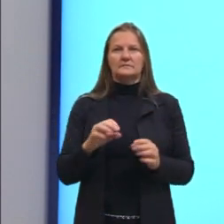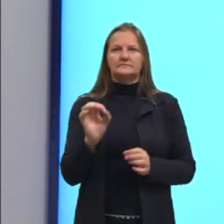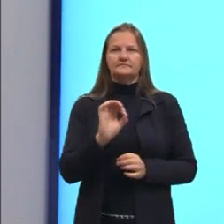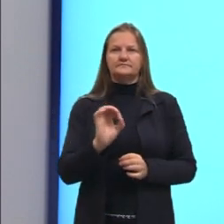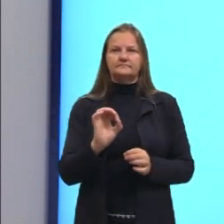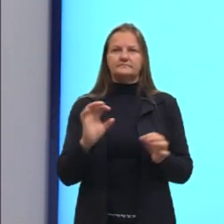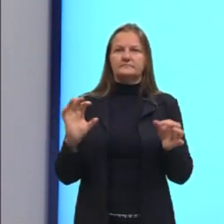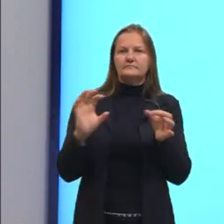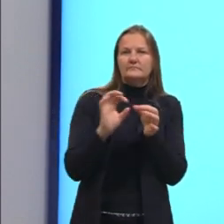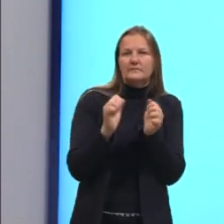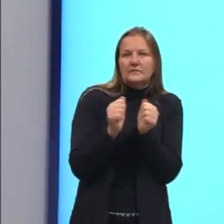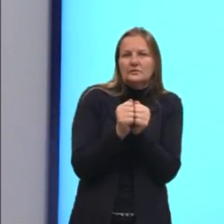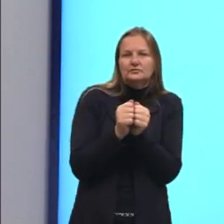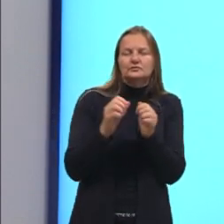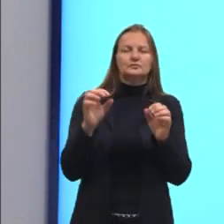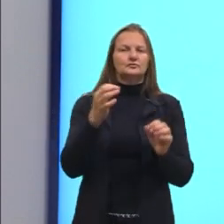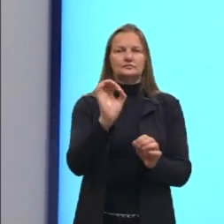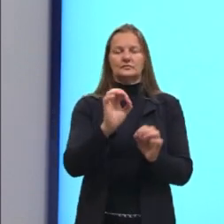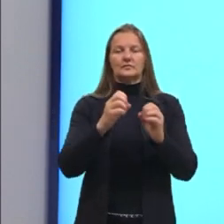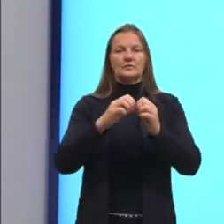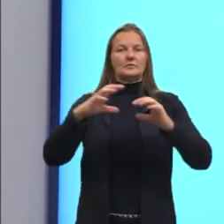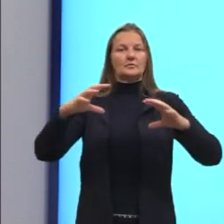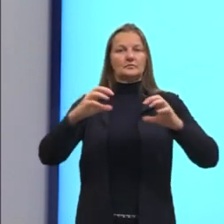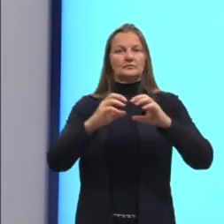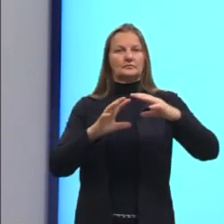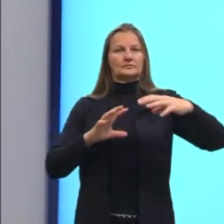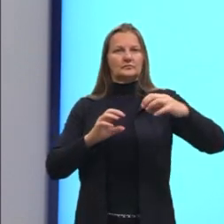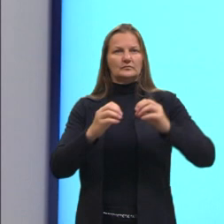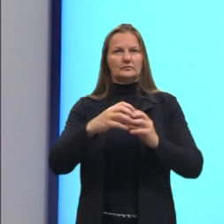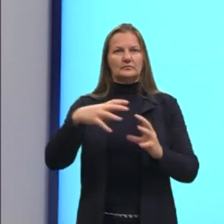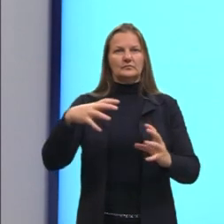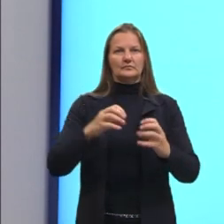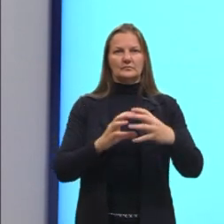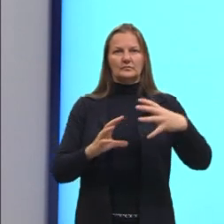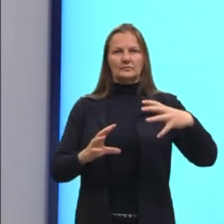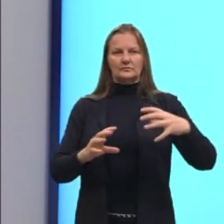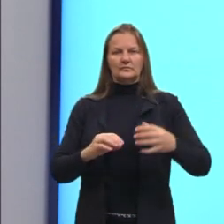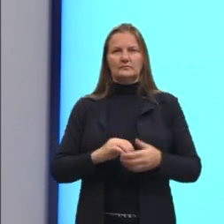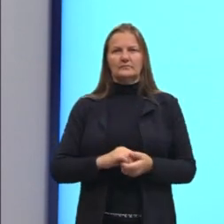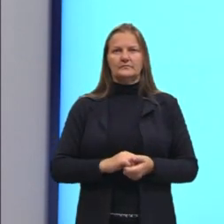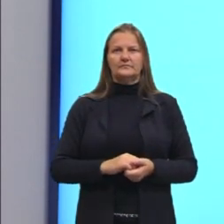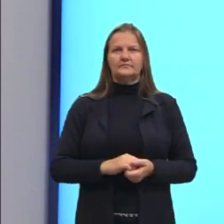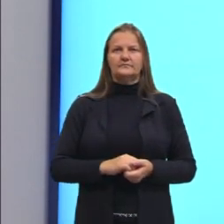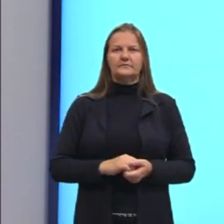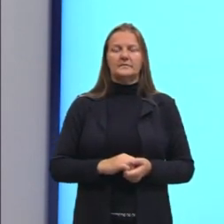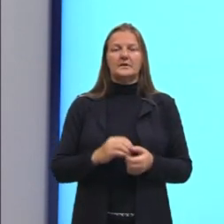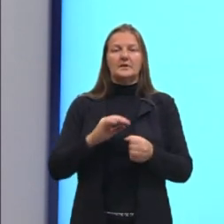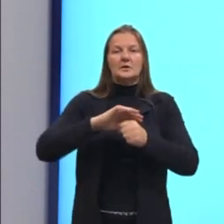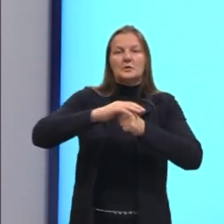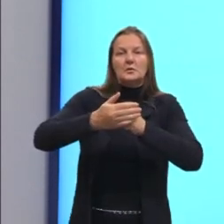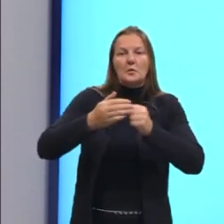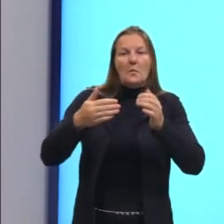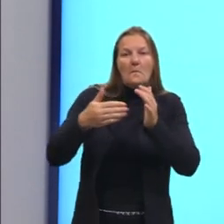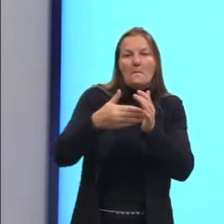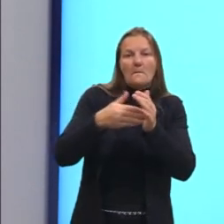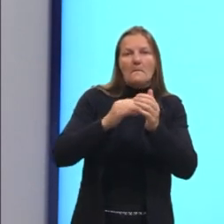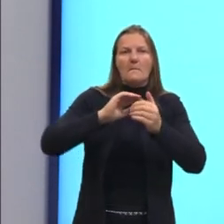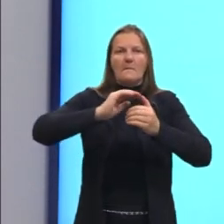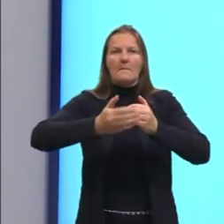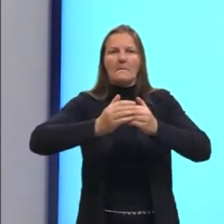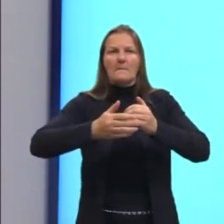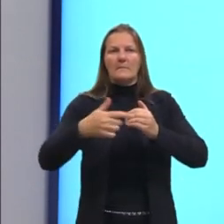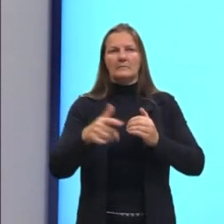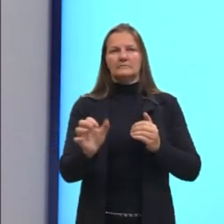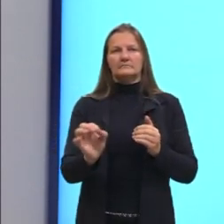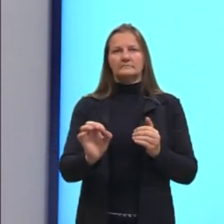juntinho ali, ele fica mais disperso, mas não é disperso. Ele não tem uma delimitação. Então,